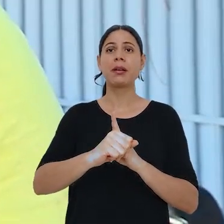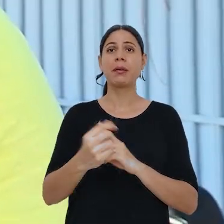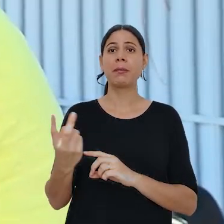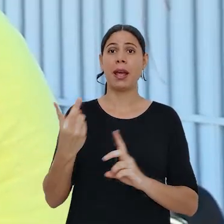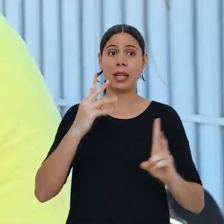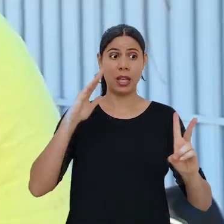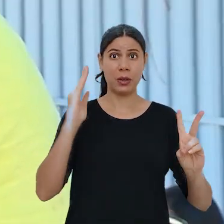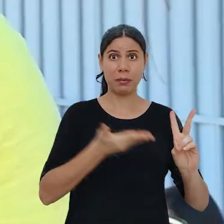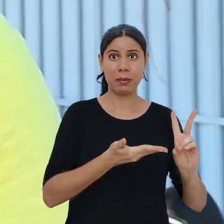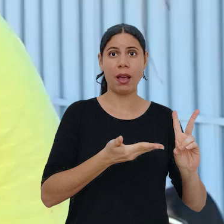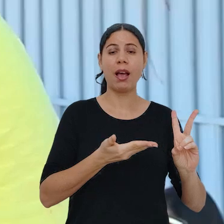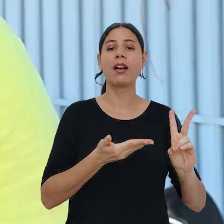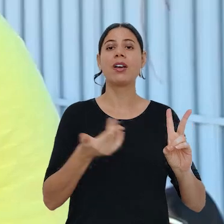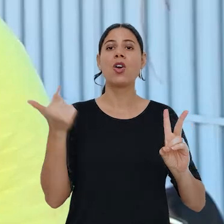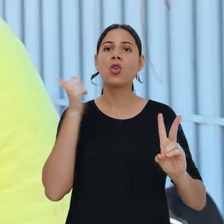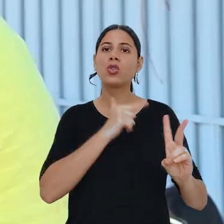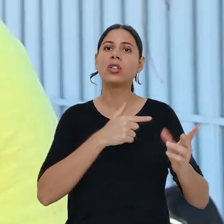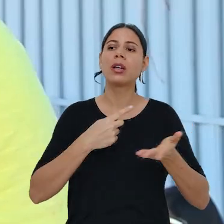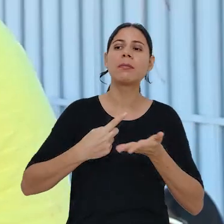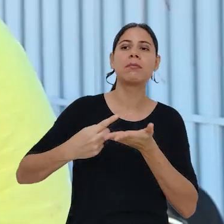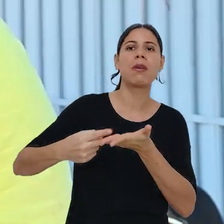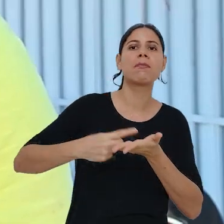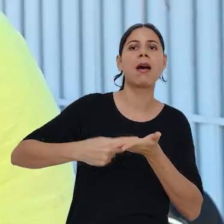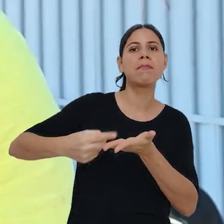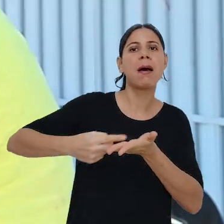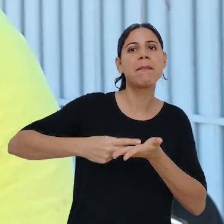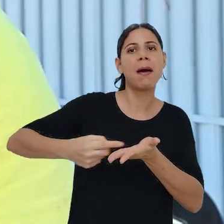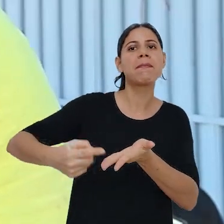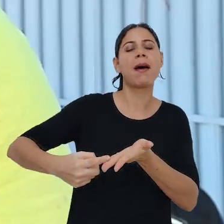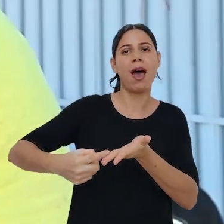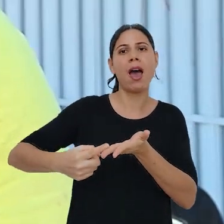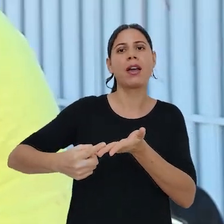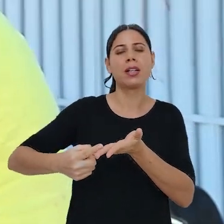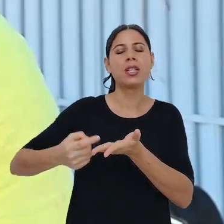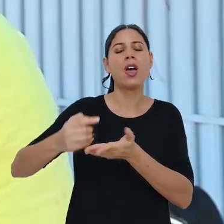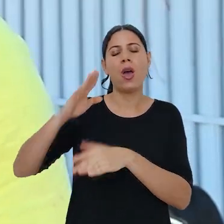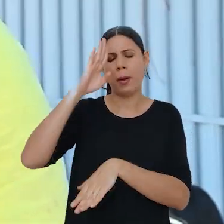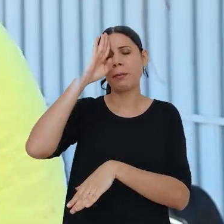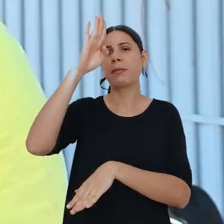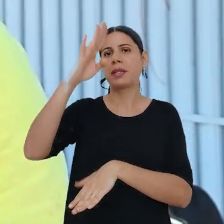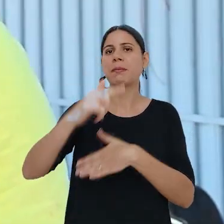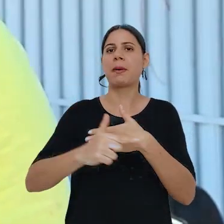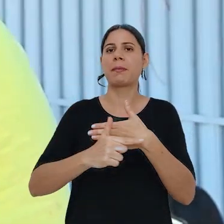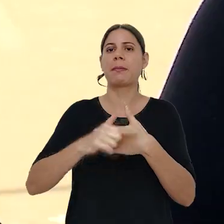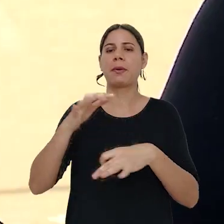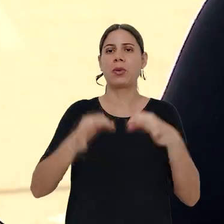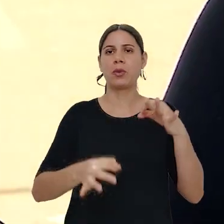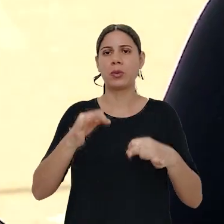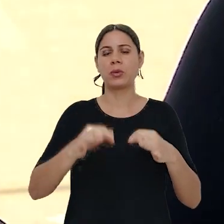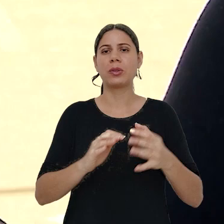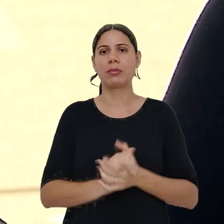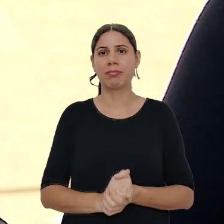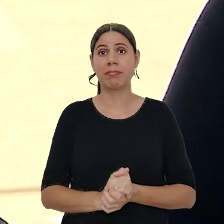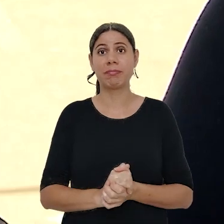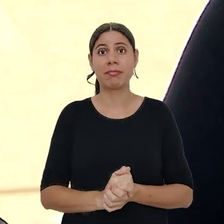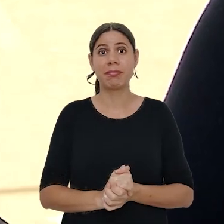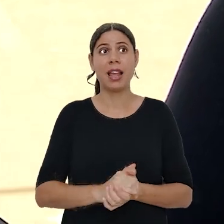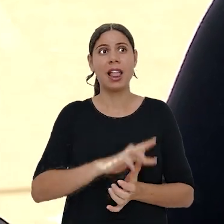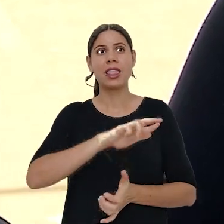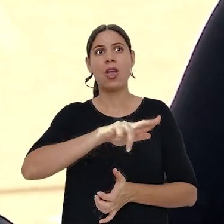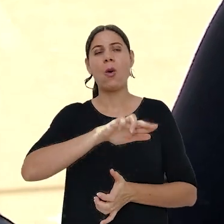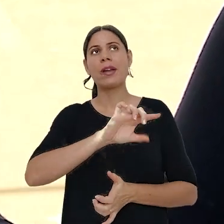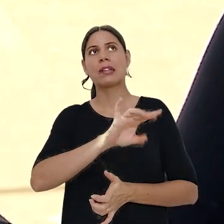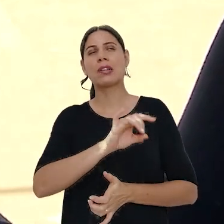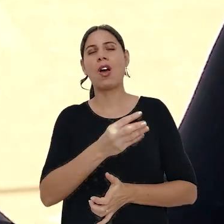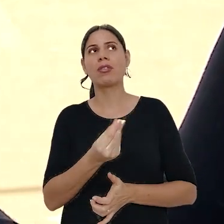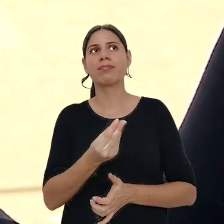chegar a consenso, ou seja, acordos, eu acho que talvez esse seja o principal papel do juiz. Tem uma questão não só